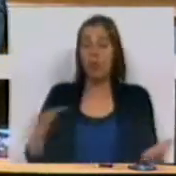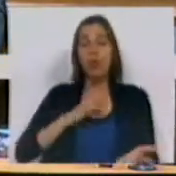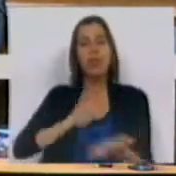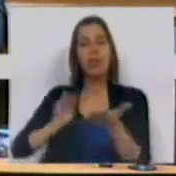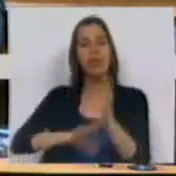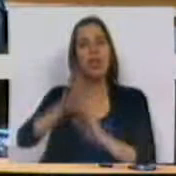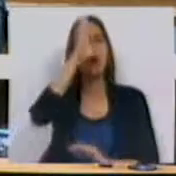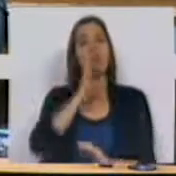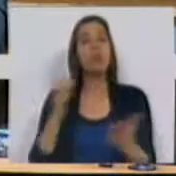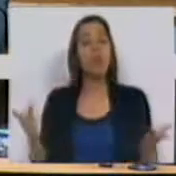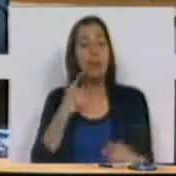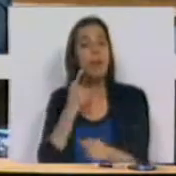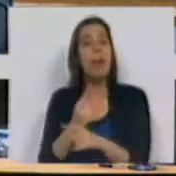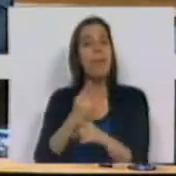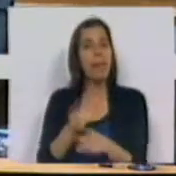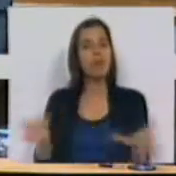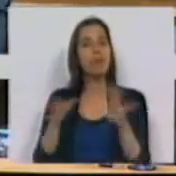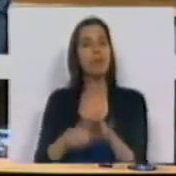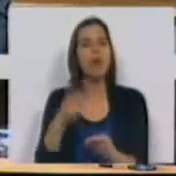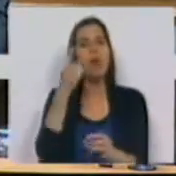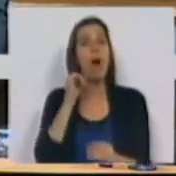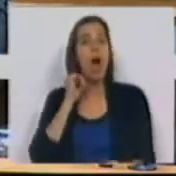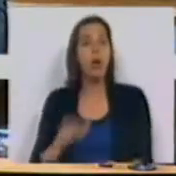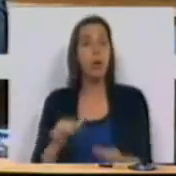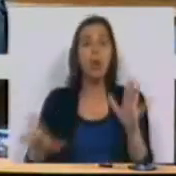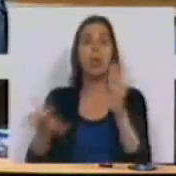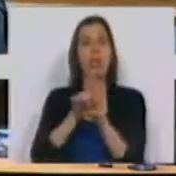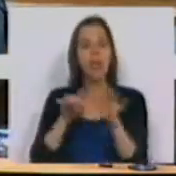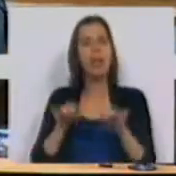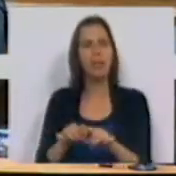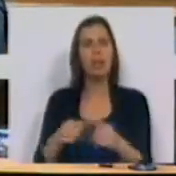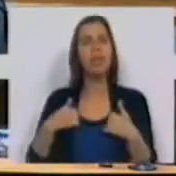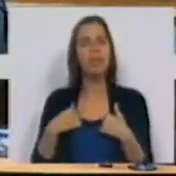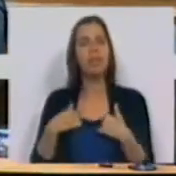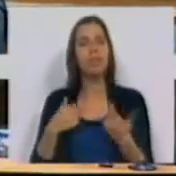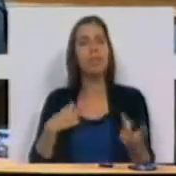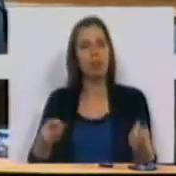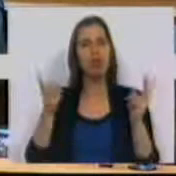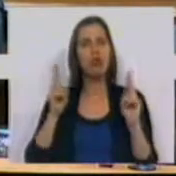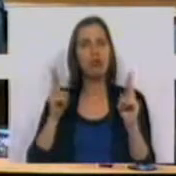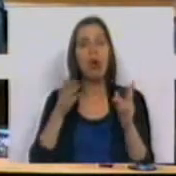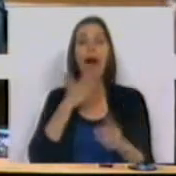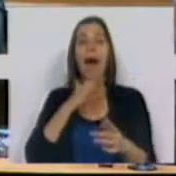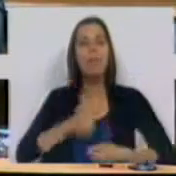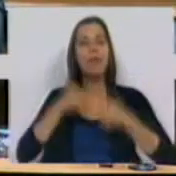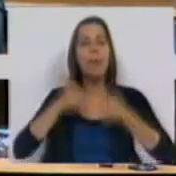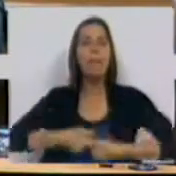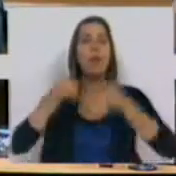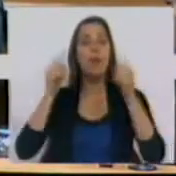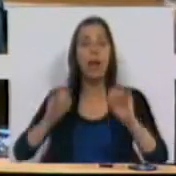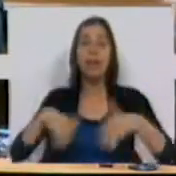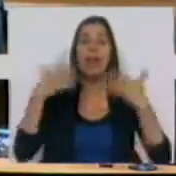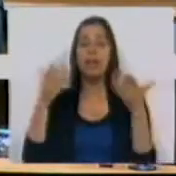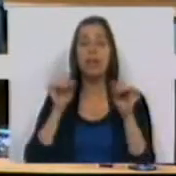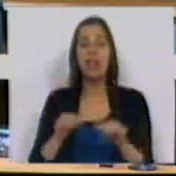secretário do Estado, mesmo tratando-se de uma autorização legislativa, estamos disponíveis para aperfeiçoar e melhorar a